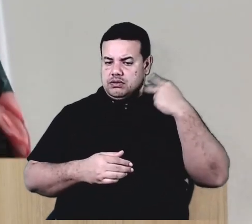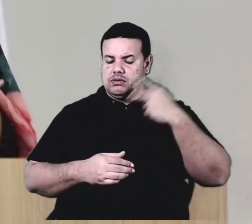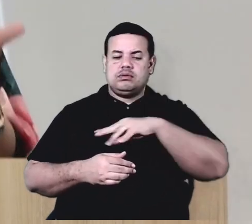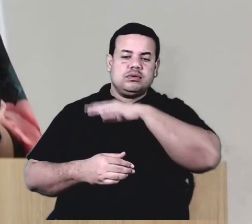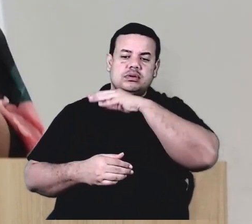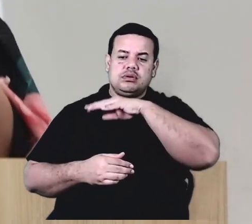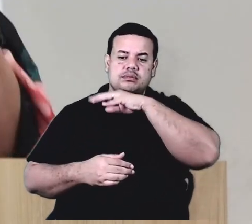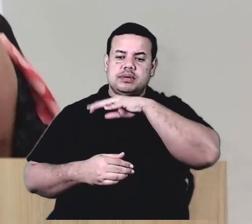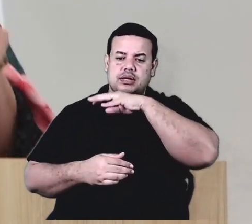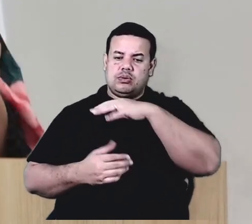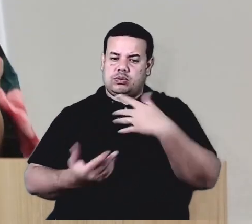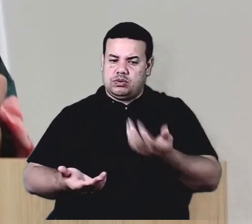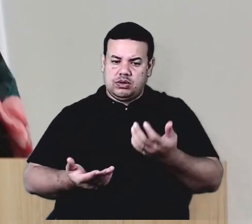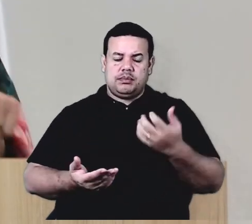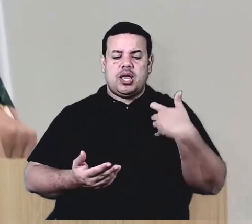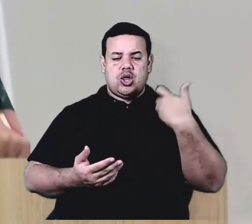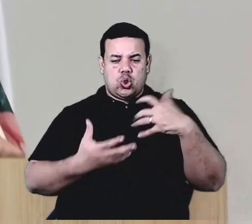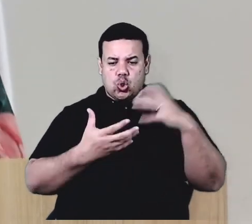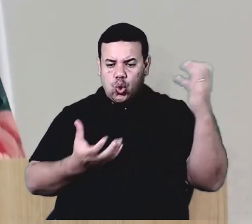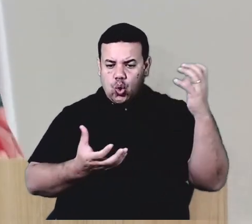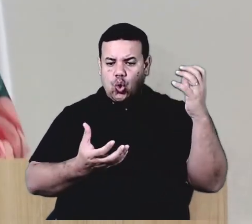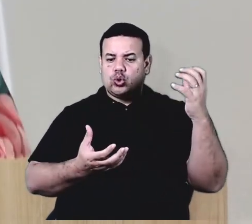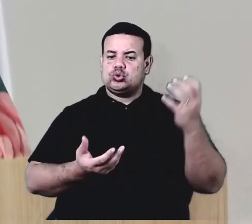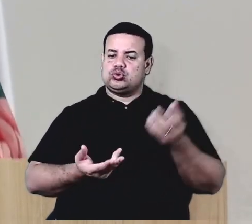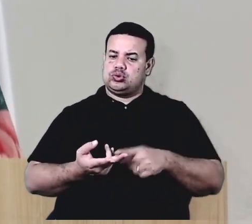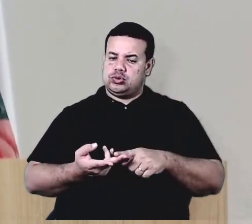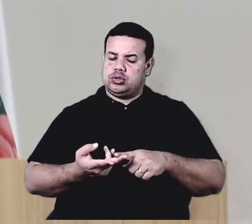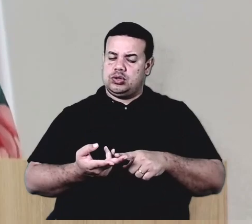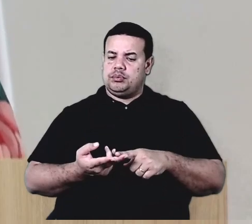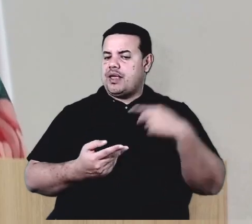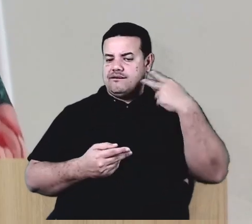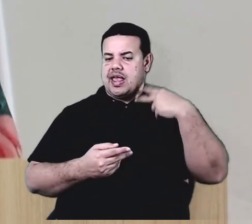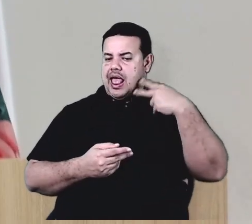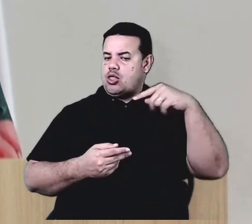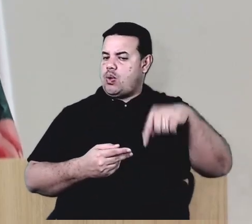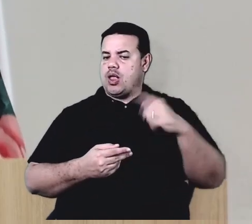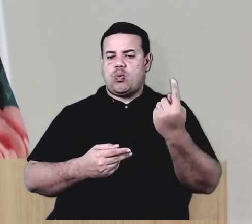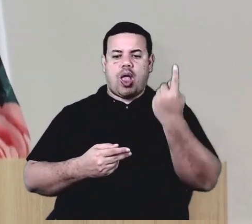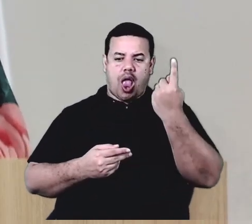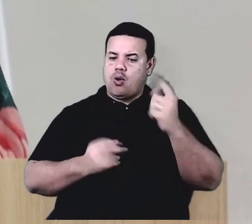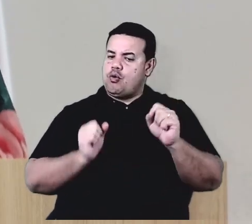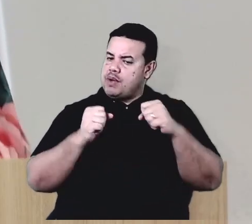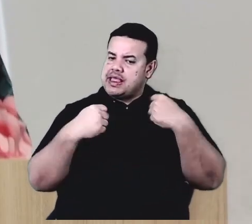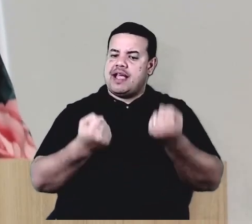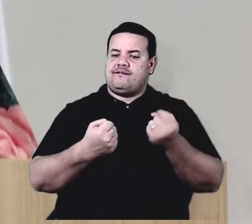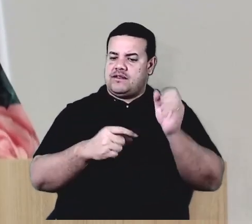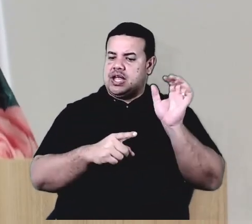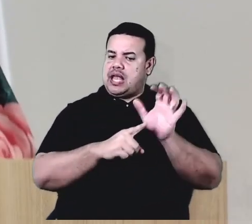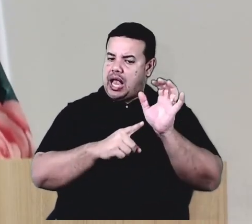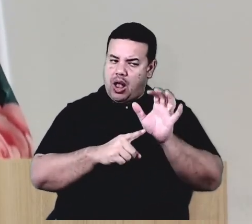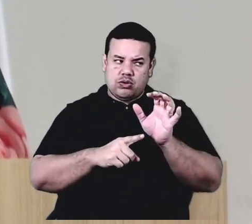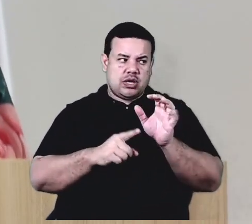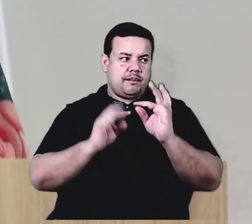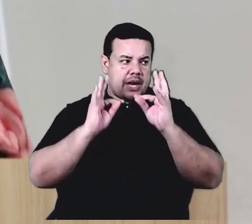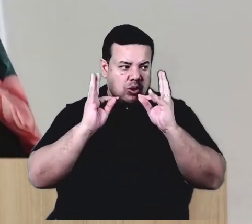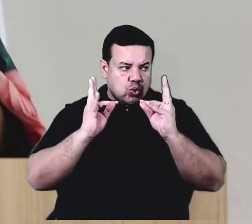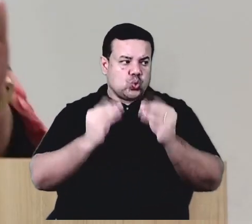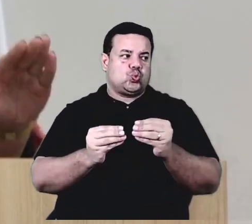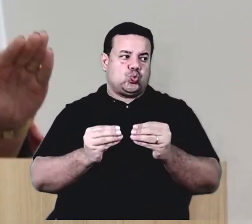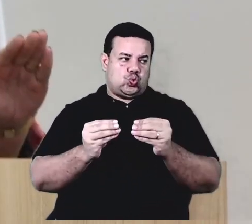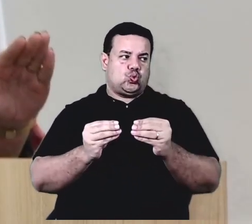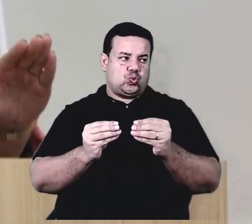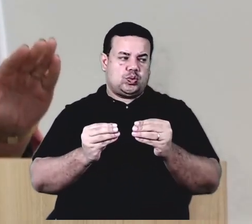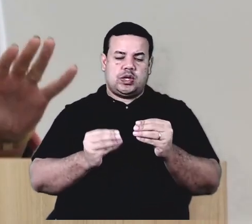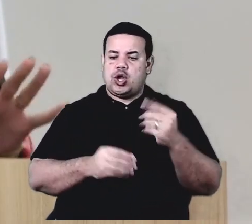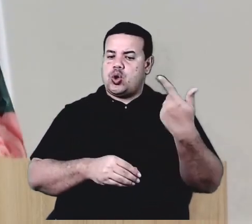disso, para idoso, porque aqui dentro, vereadores, não é para uma bandeira ou para uma causa. Vereador é para todas. E não existe a